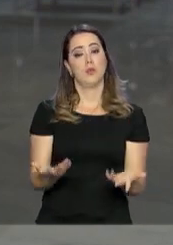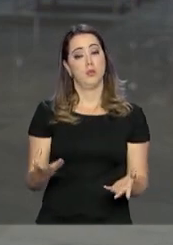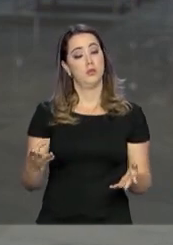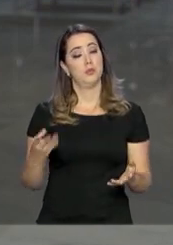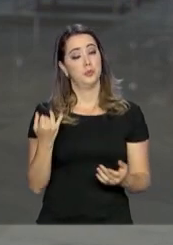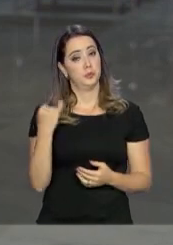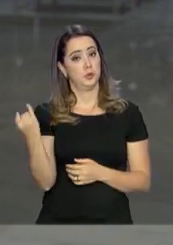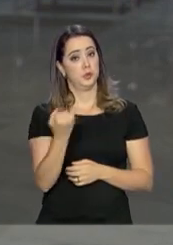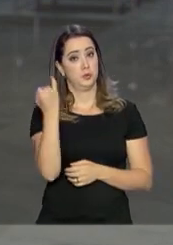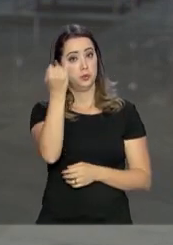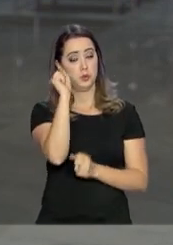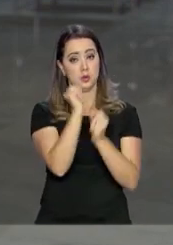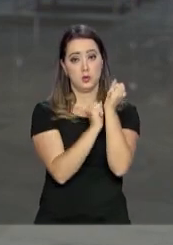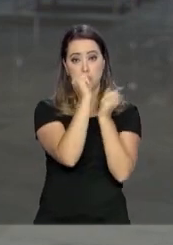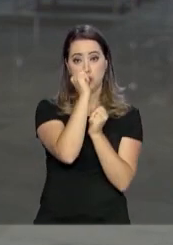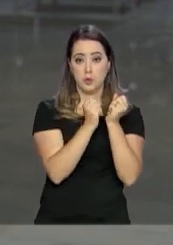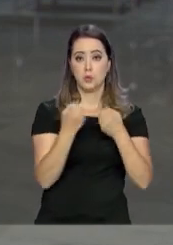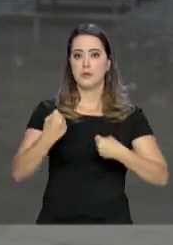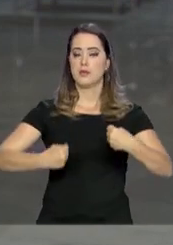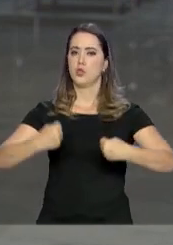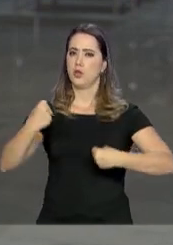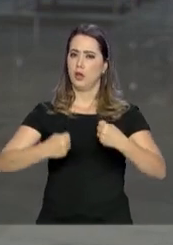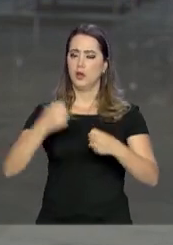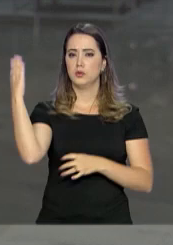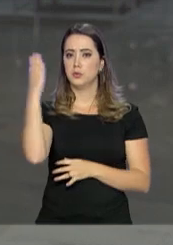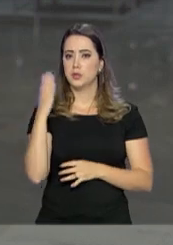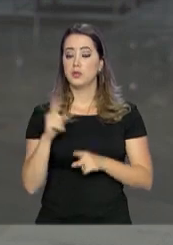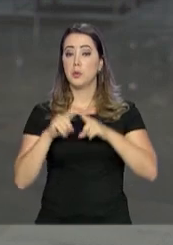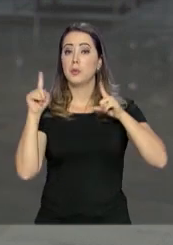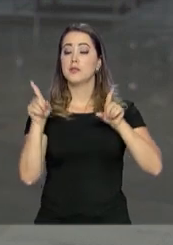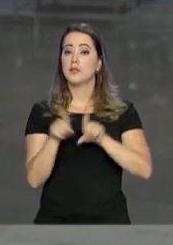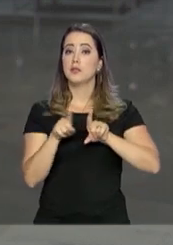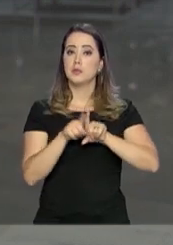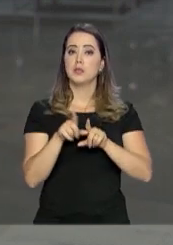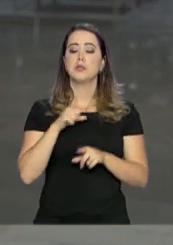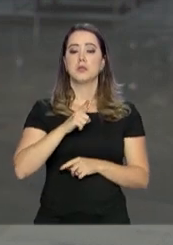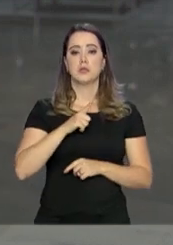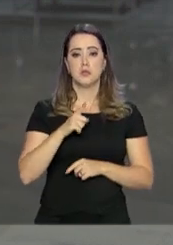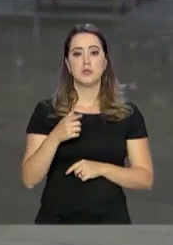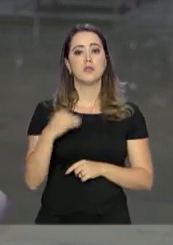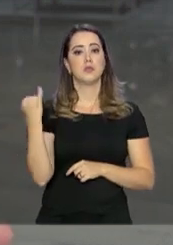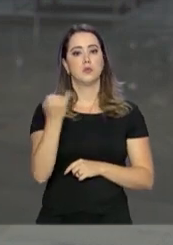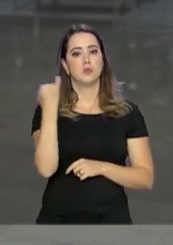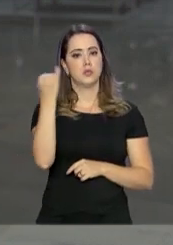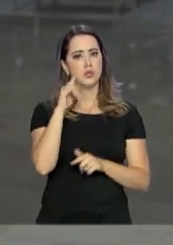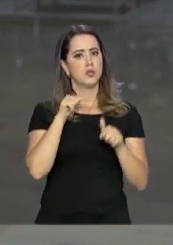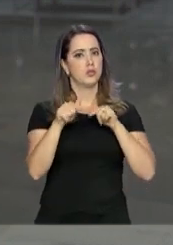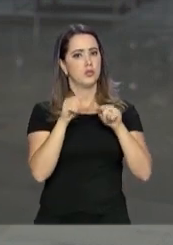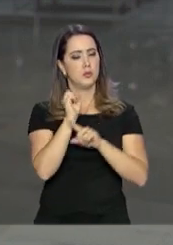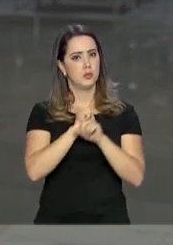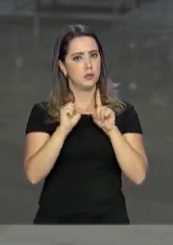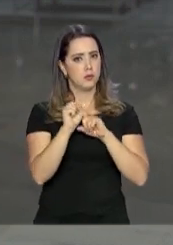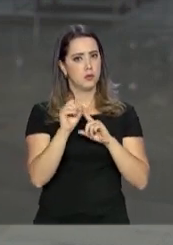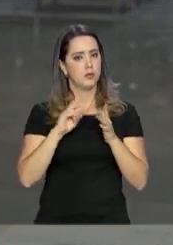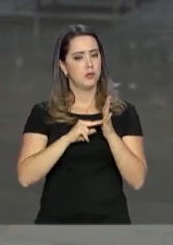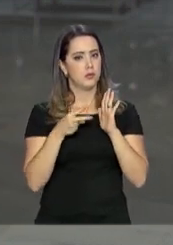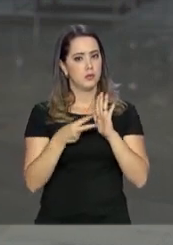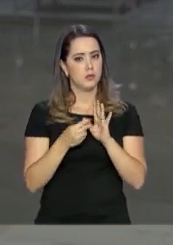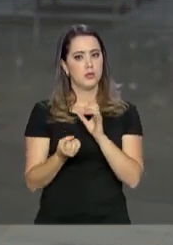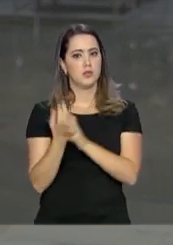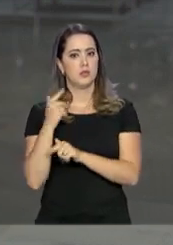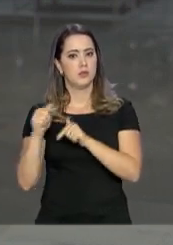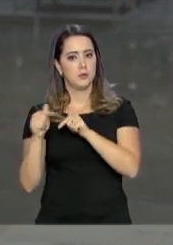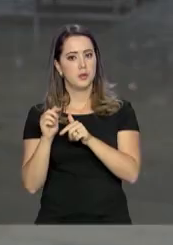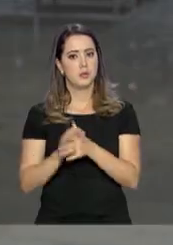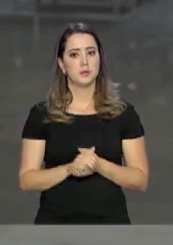incremento para a indústria automobilística nacional, mas também vai ter uma função social, ou seja, vai gerar